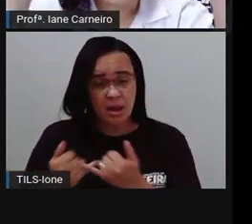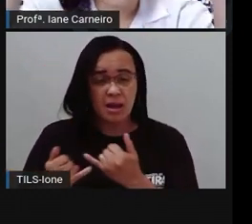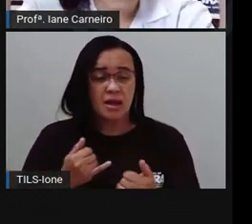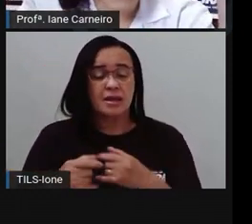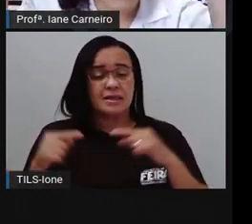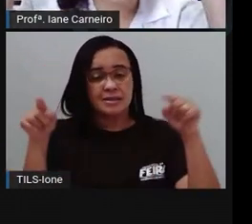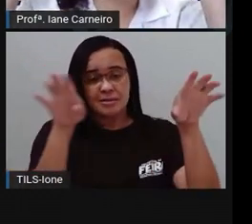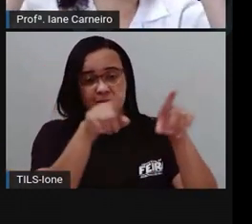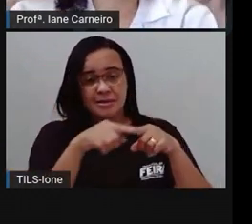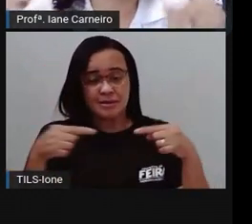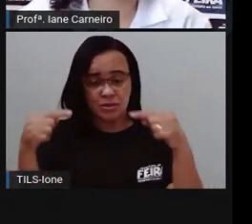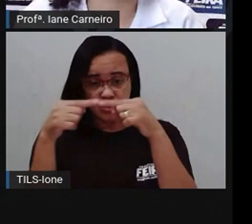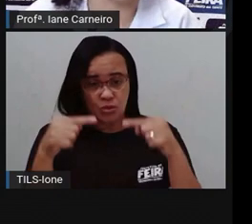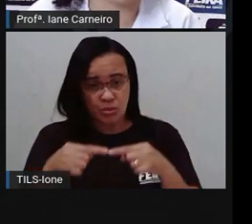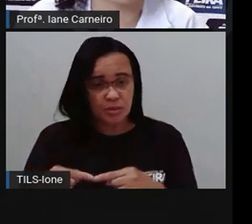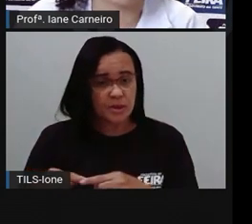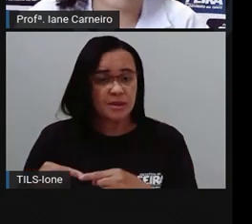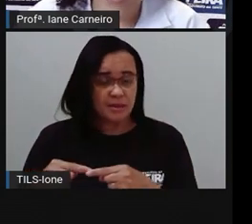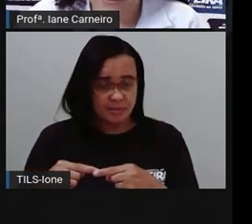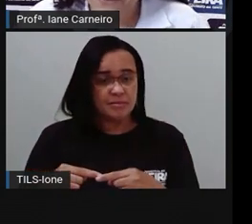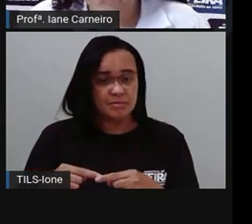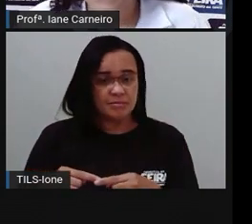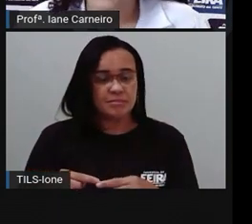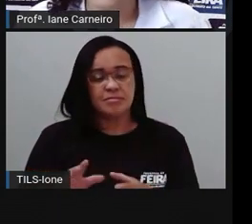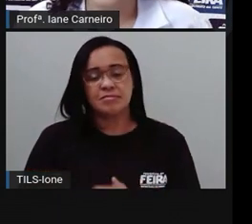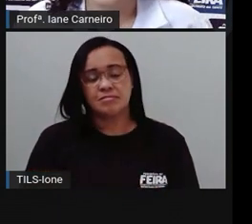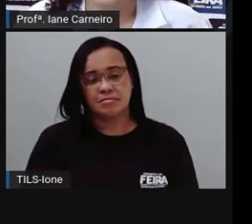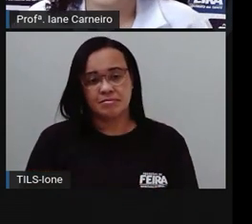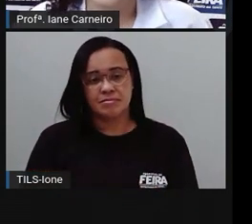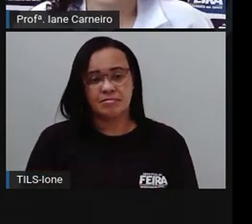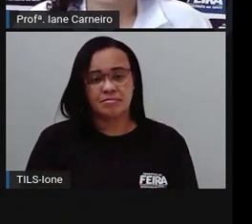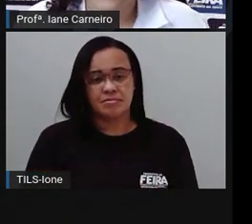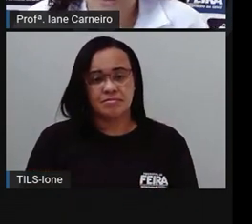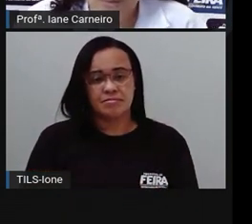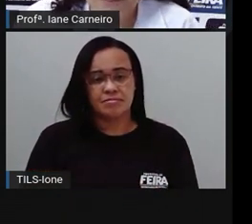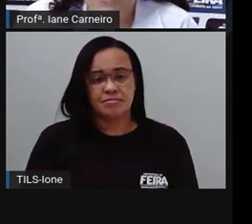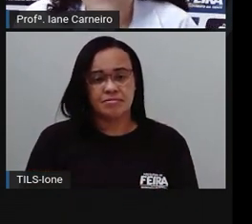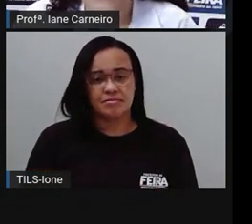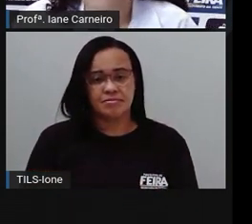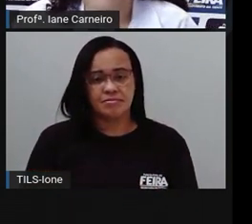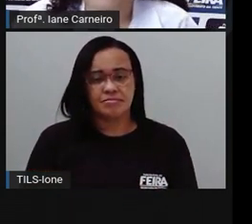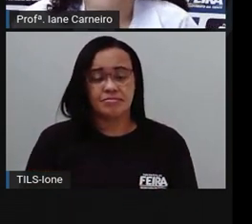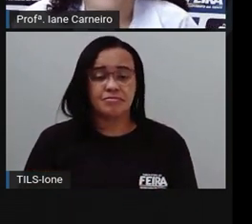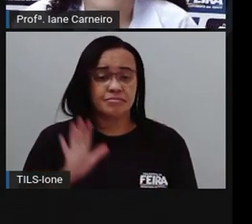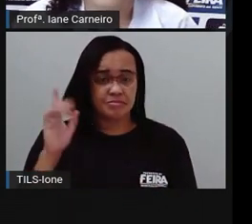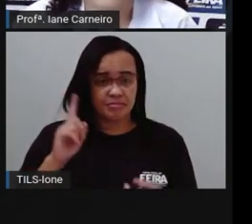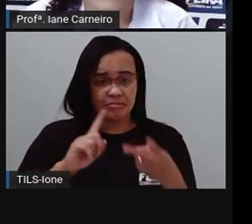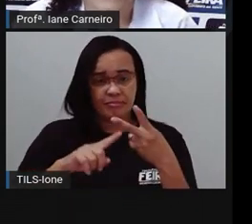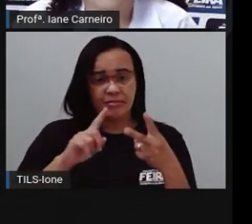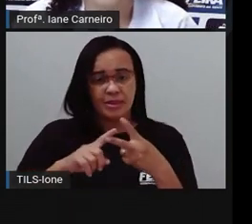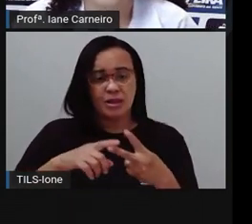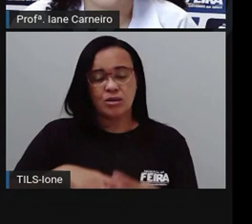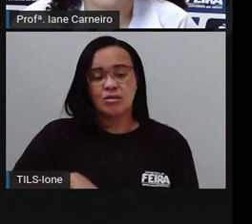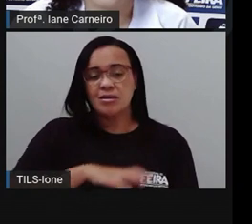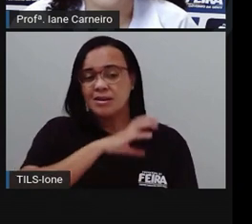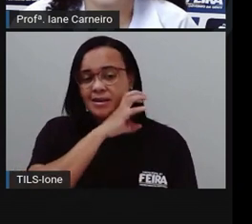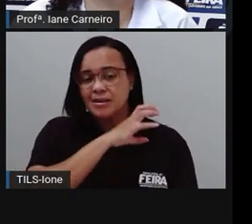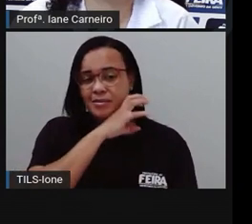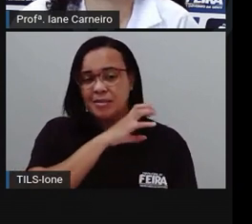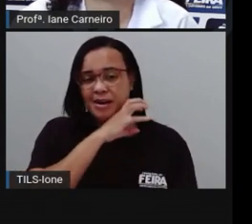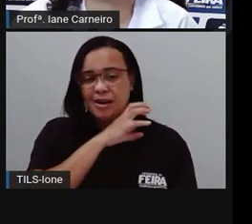parente lá longe, bem próximo, tá certo? E aí, ó, o próximo animal que aparece é a...